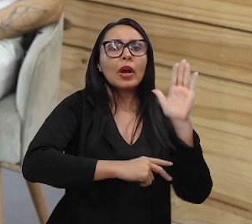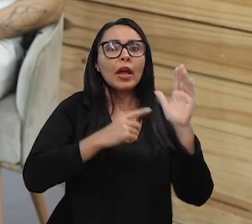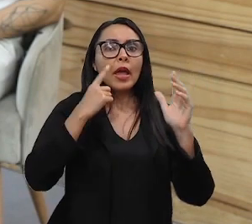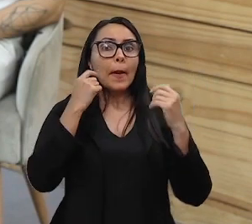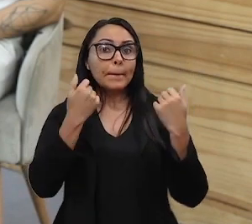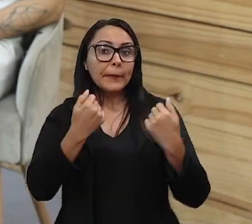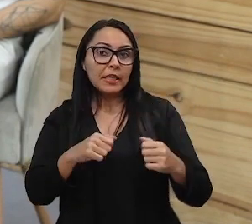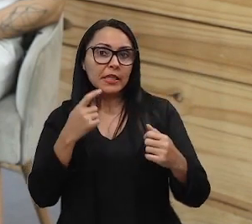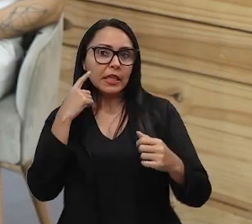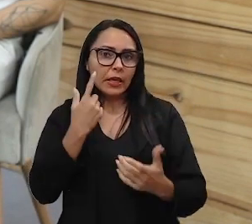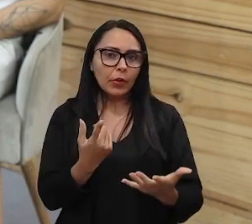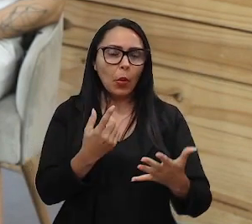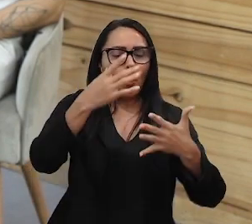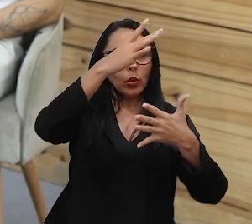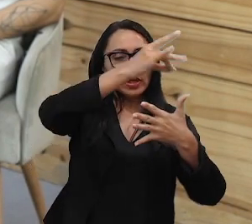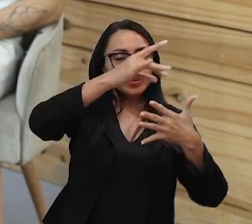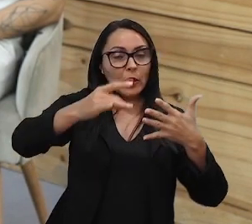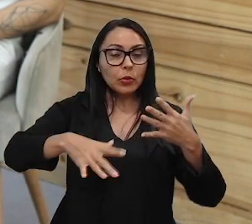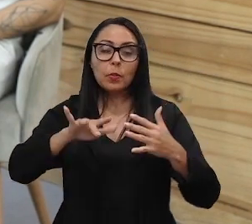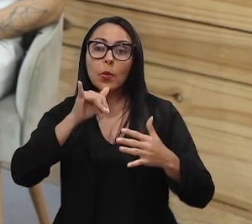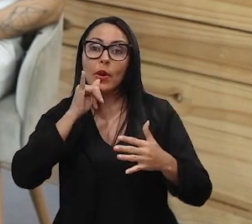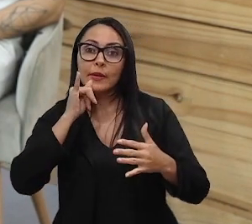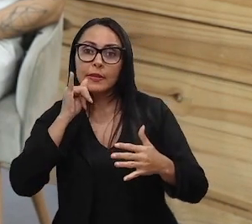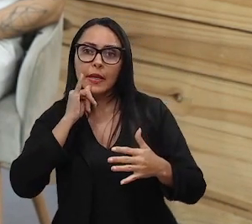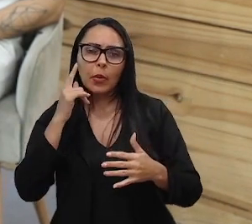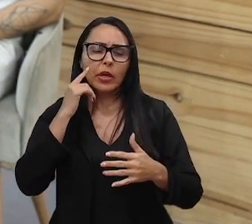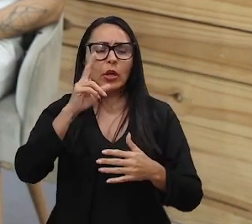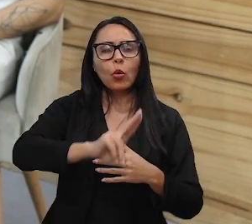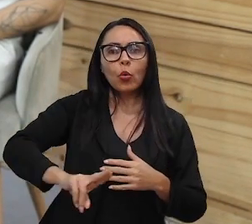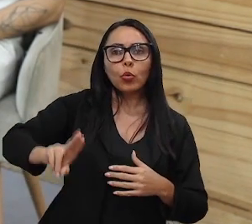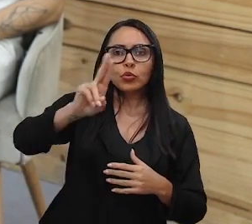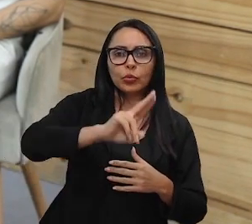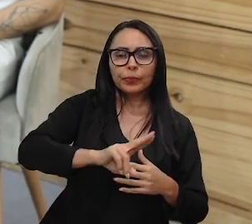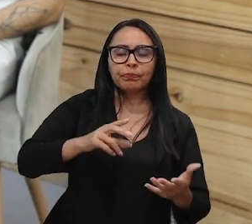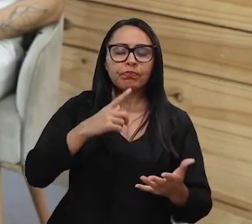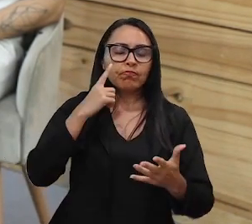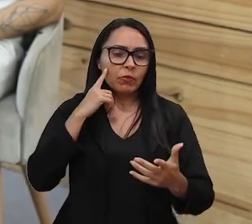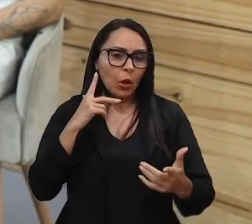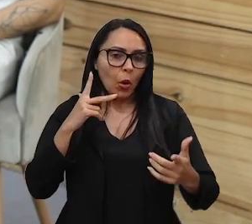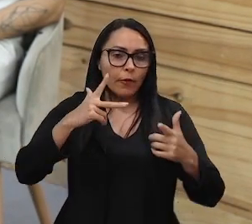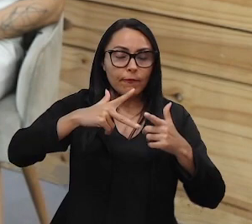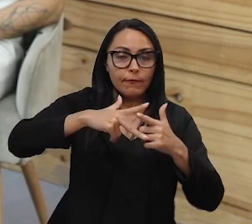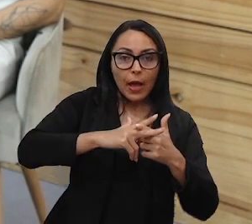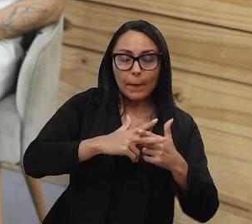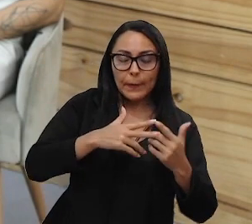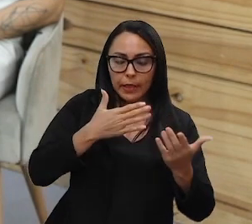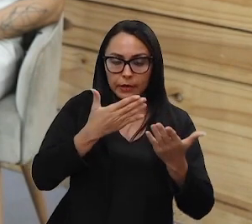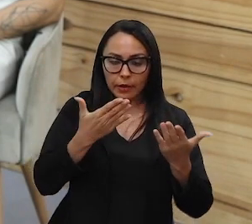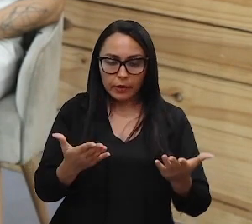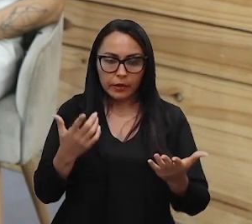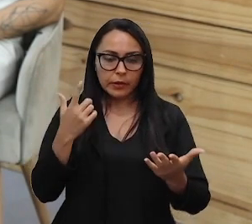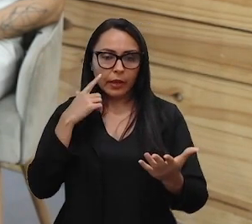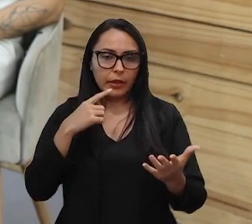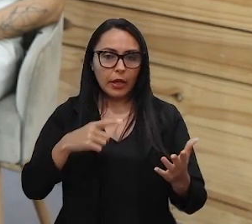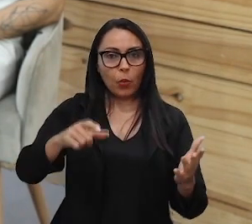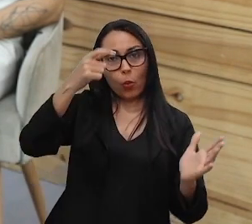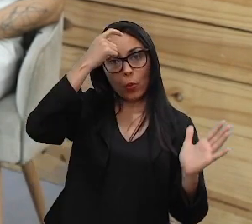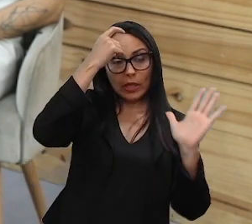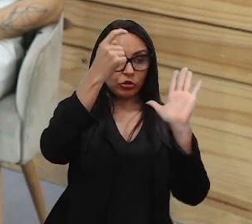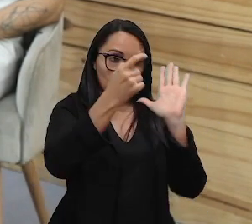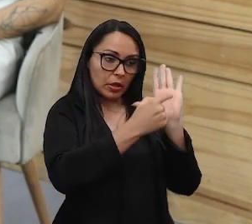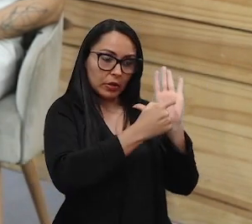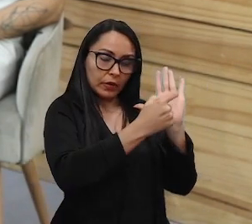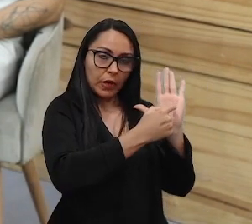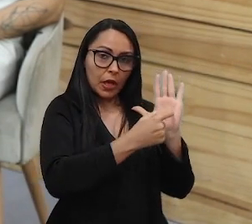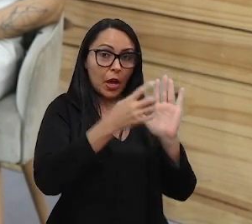contemplar outros aspectos, né? Por exemplo, se eu utilizo uma ferramenta que tem inteligência artificial para